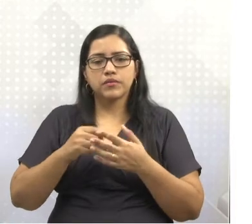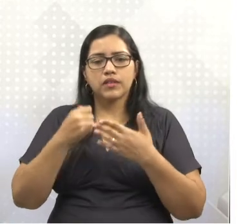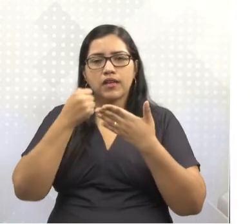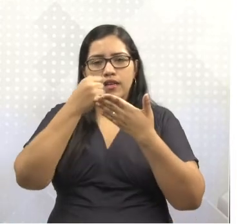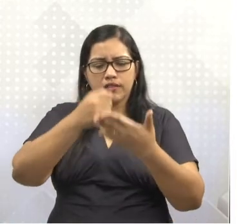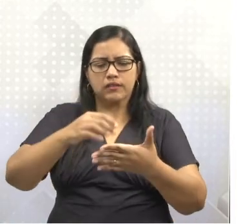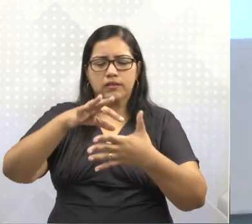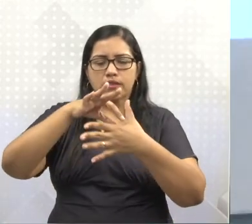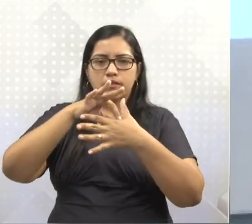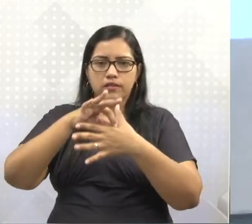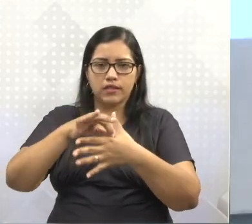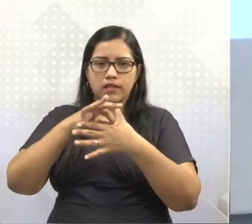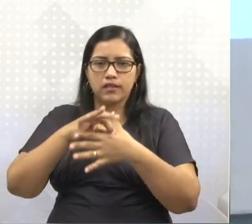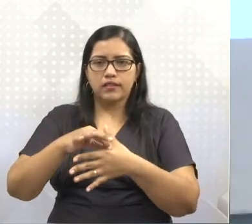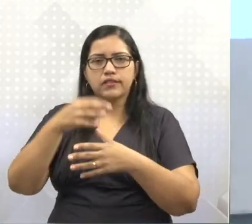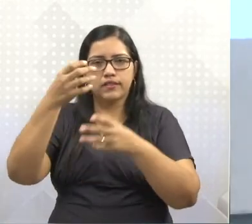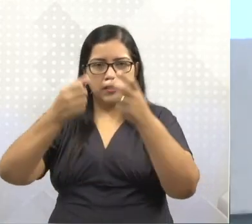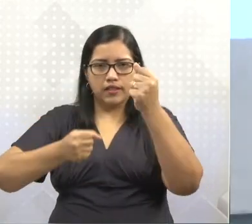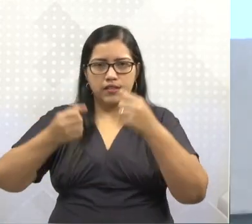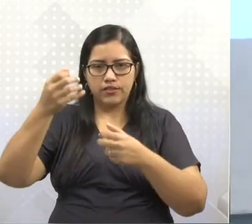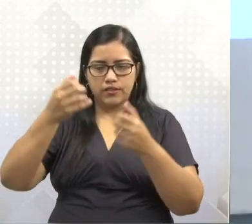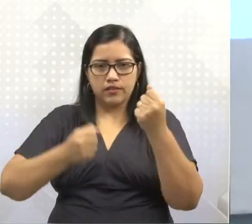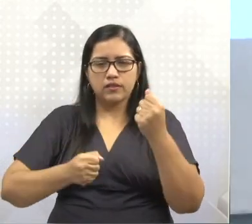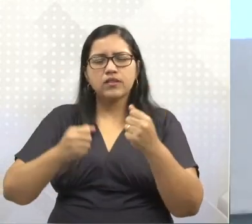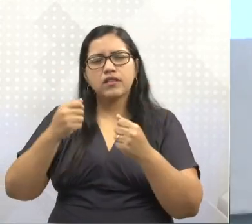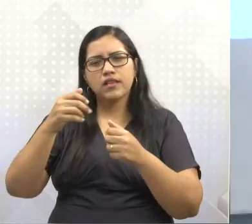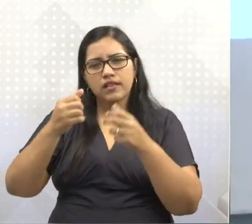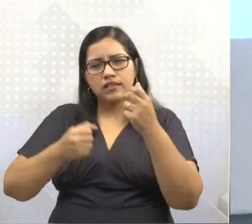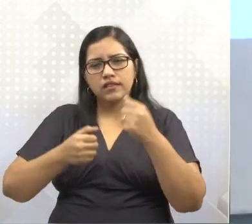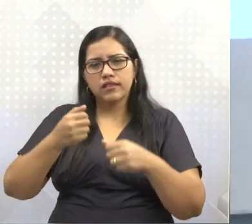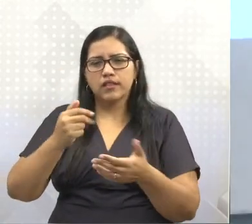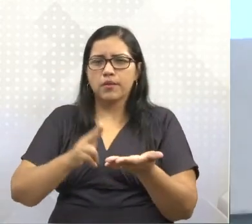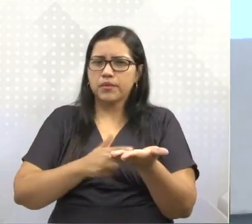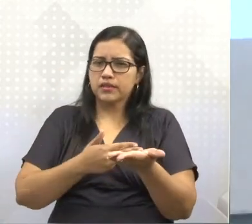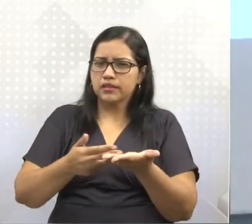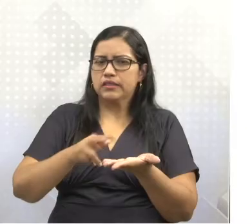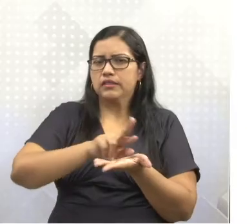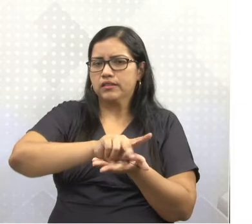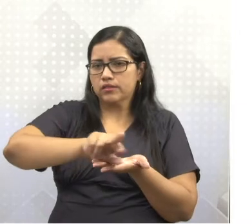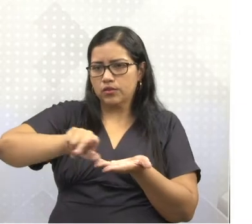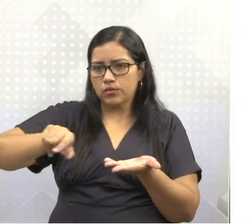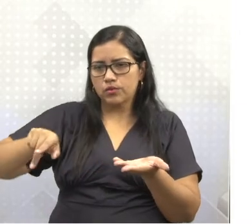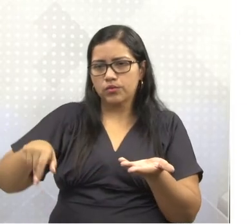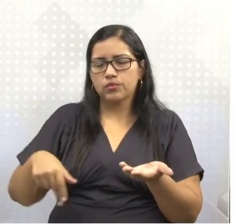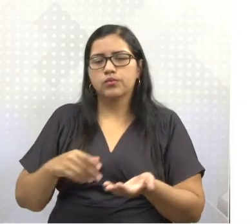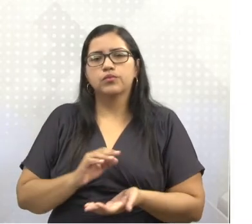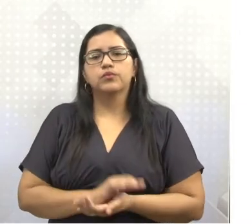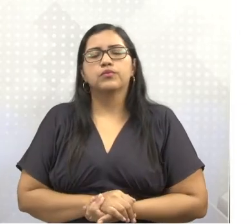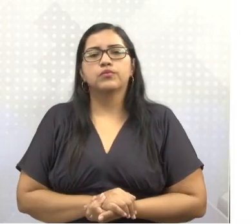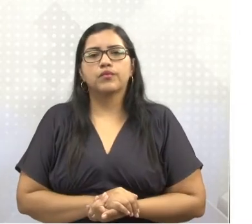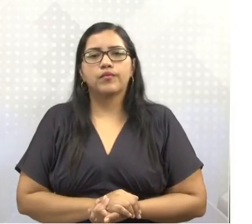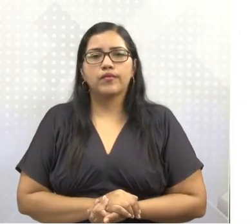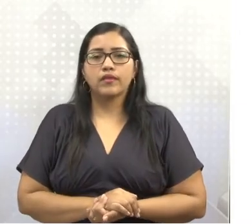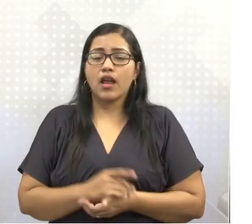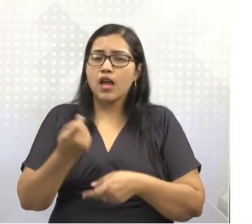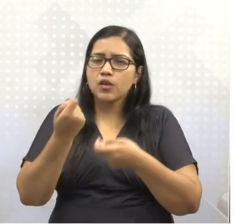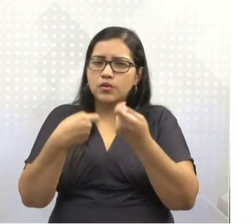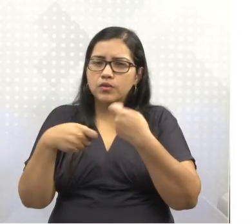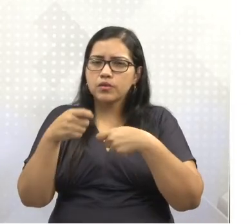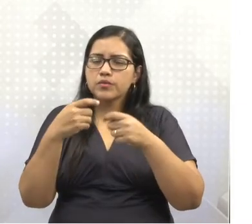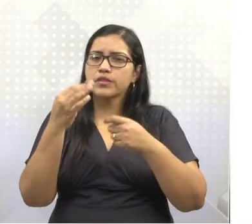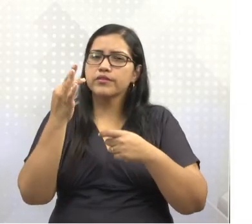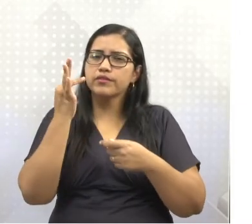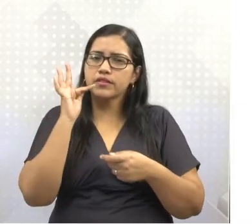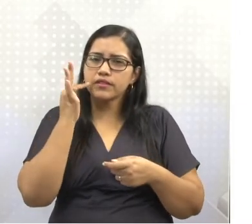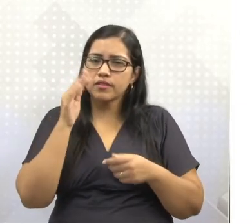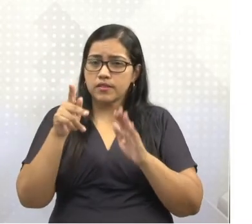de laticínios. Como é a questão da manteiga, do queijo, do leite, entre outros. A economia francesa, no que diz respeito à indústria,